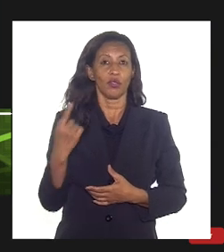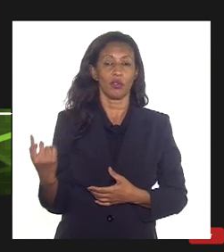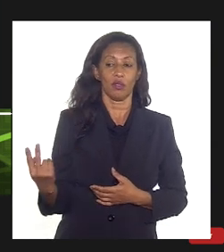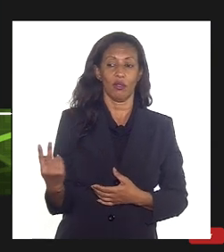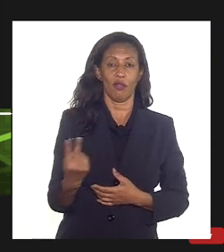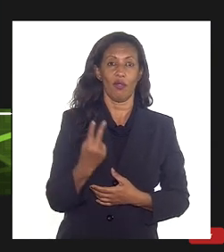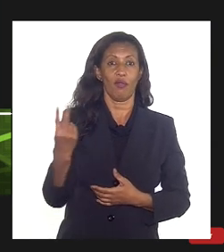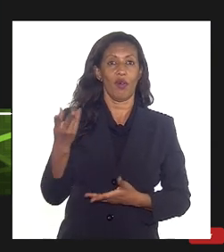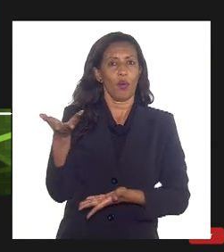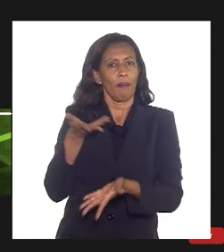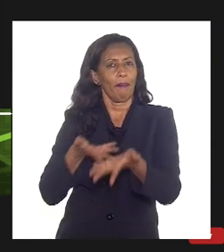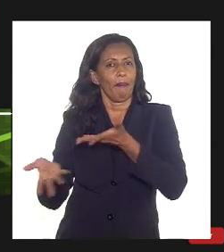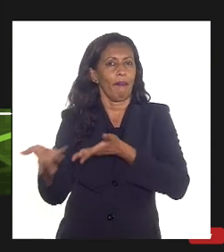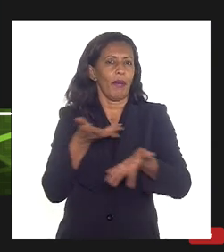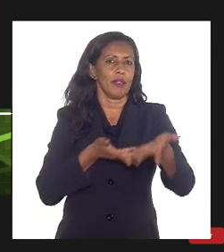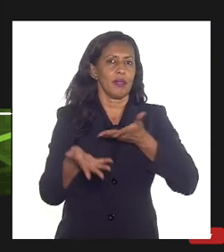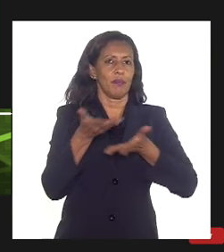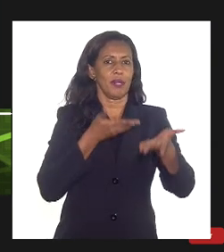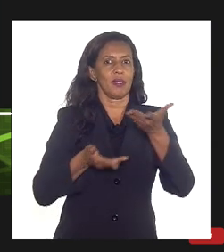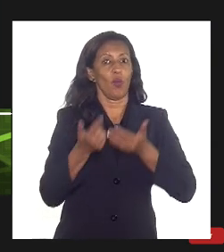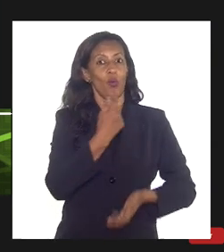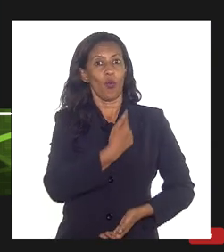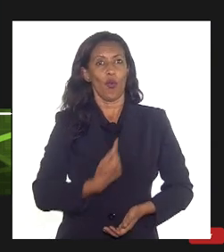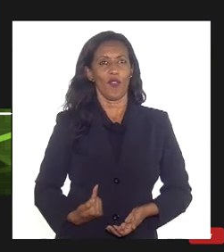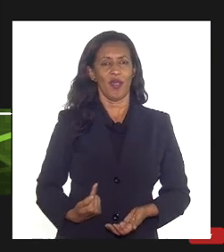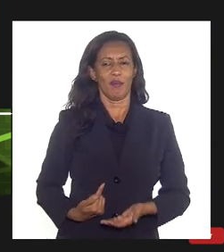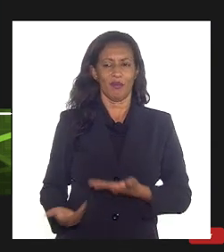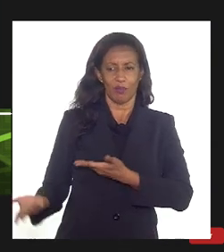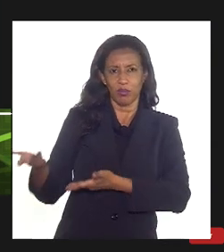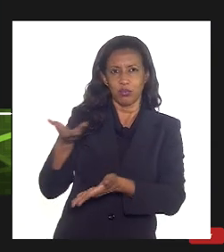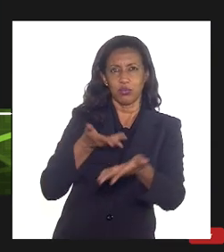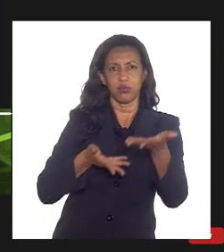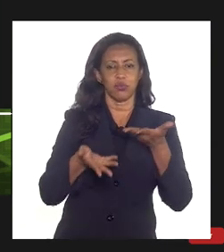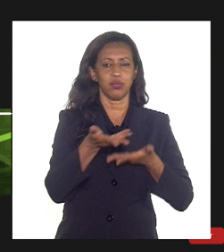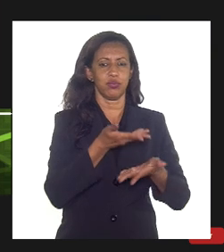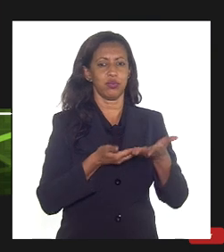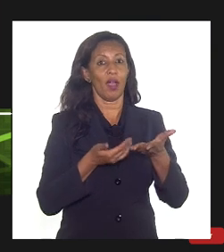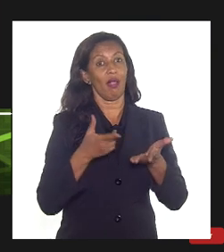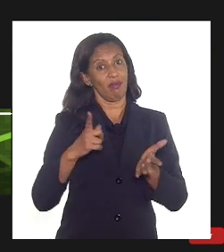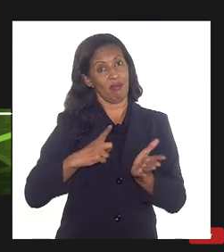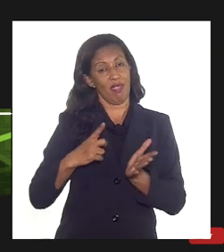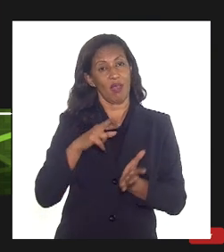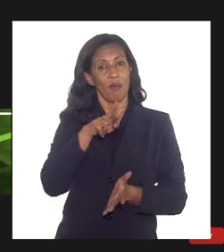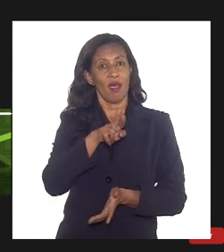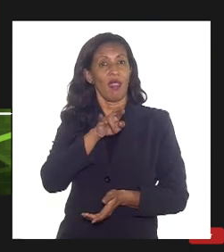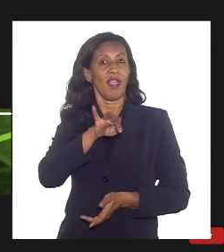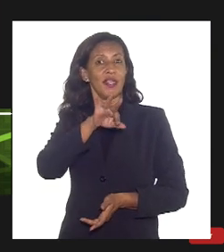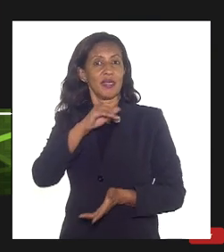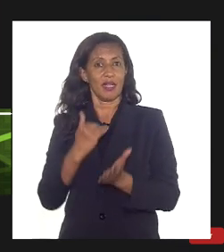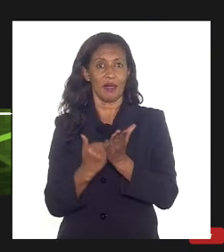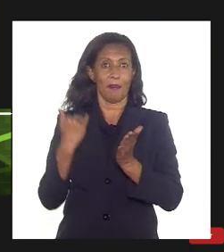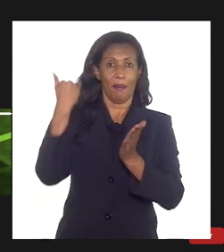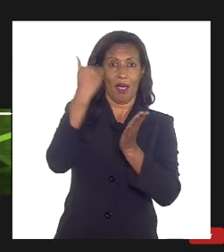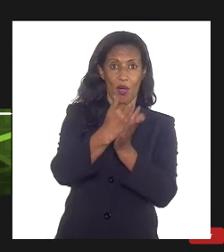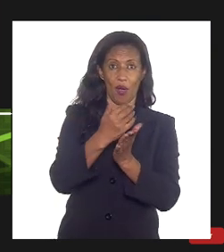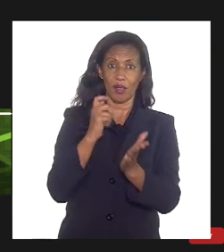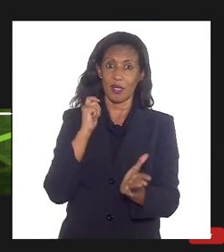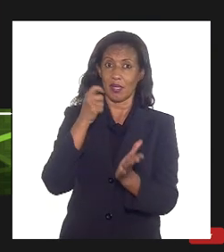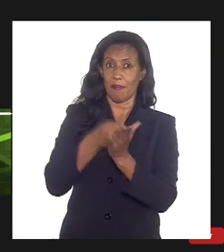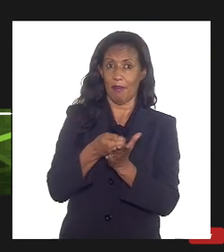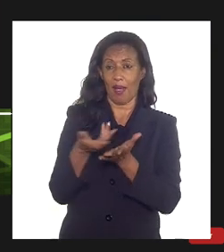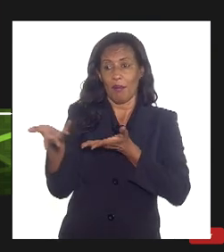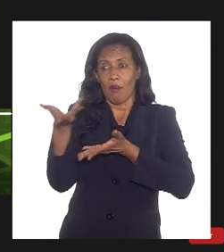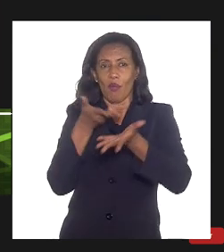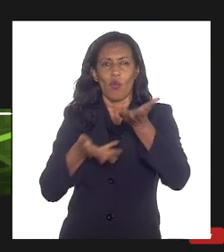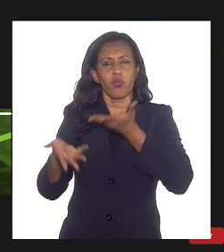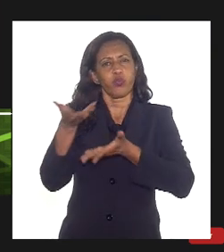participações governamentais na medida que a gente tendo uma receita maior naturalmente se paga mais participação